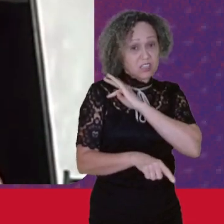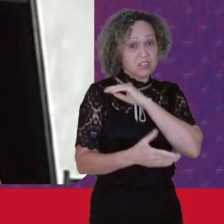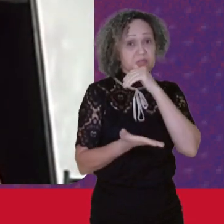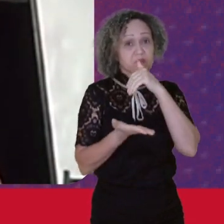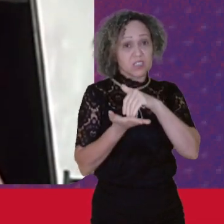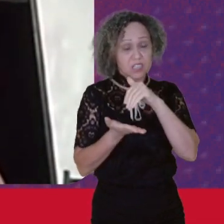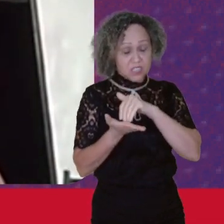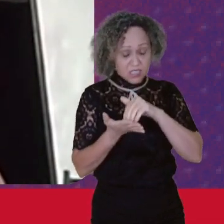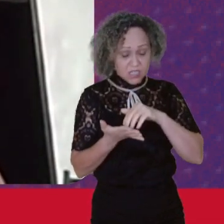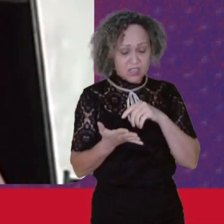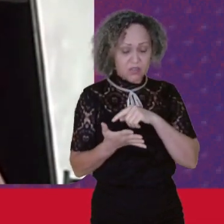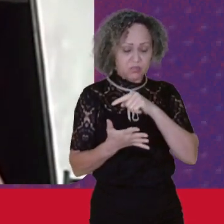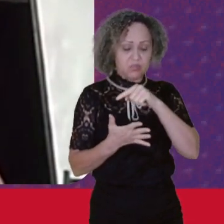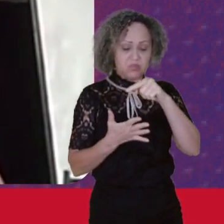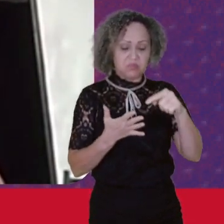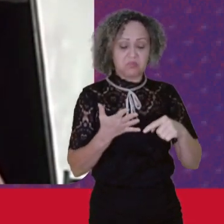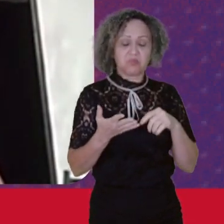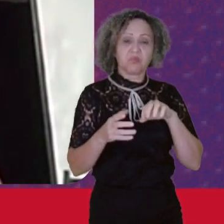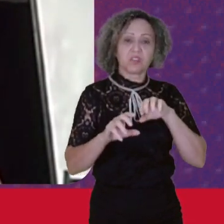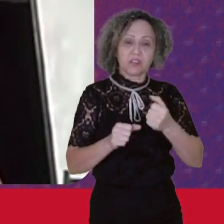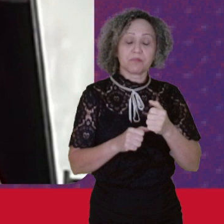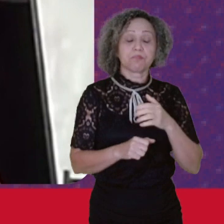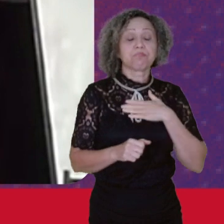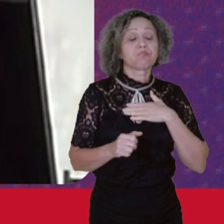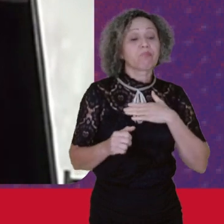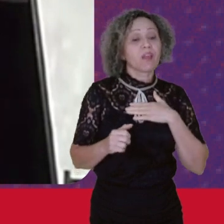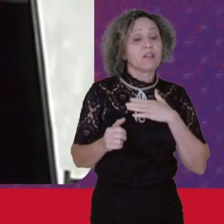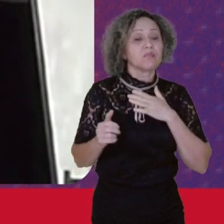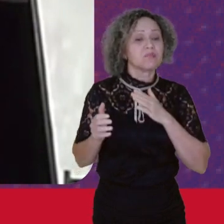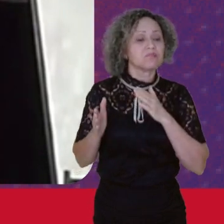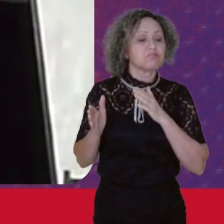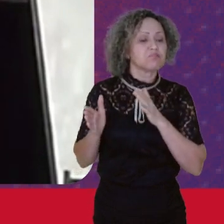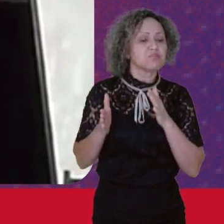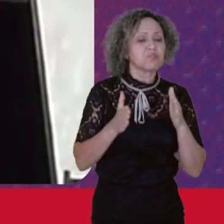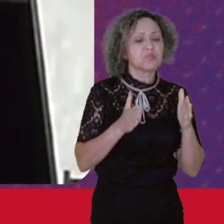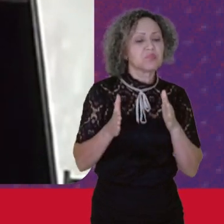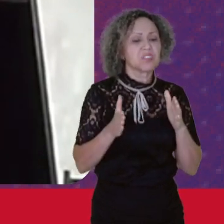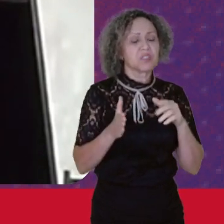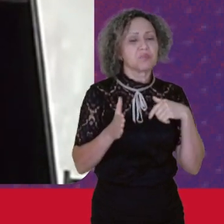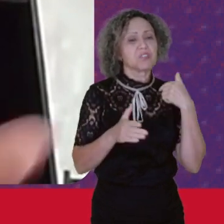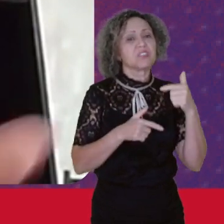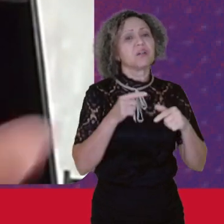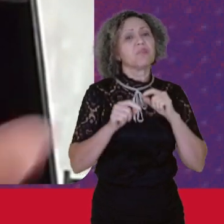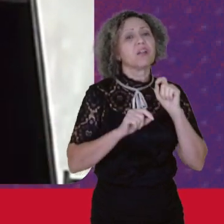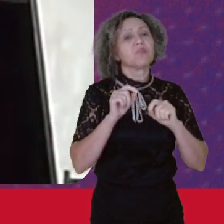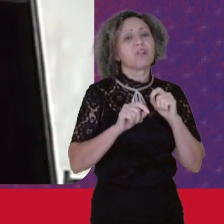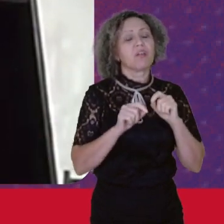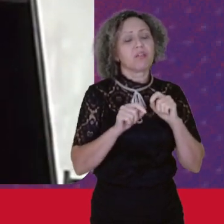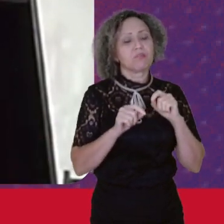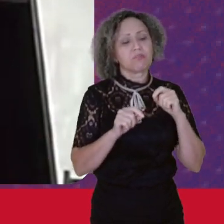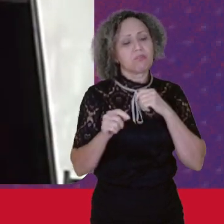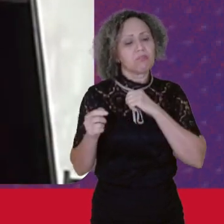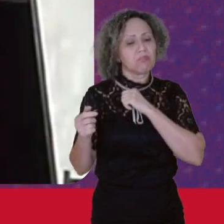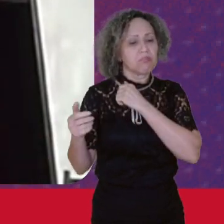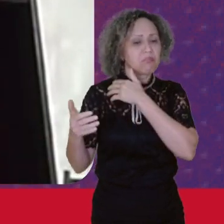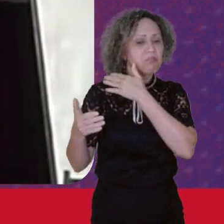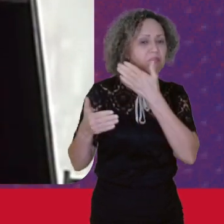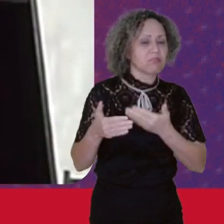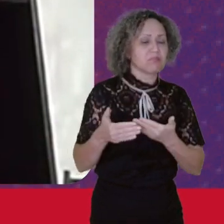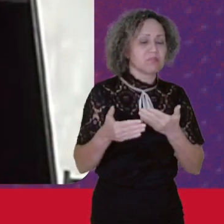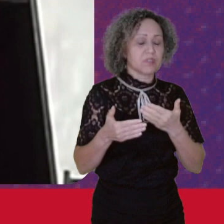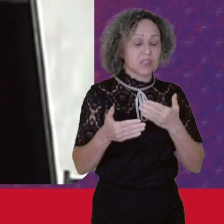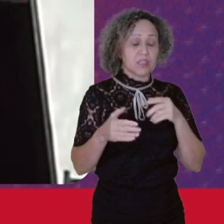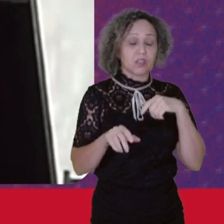minha trajetória De trabalho O meu primeiro emprego Foi na questão de segurança